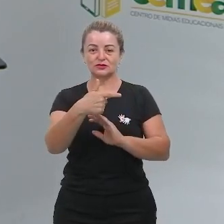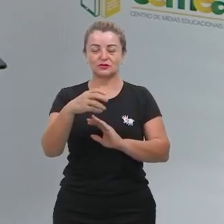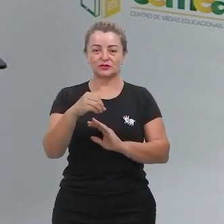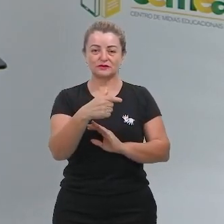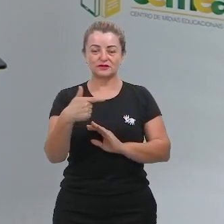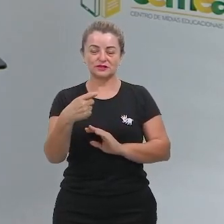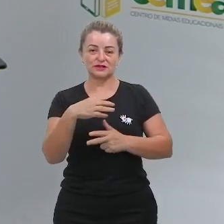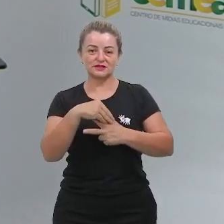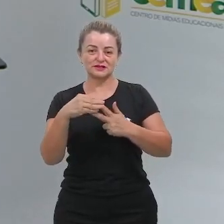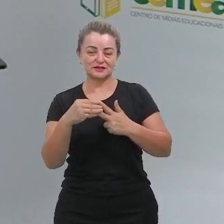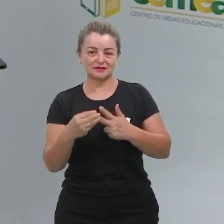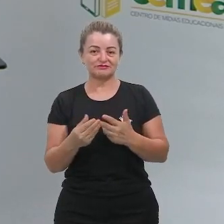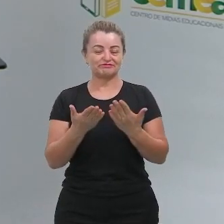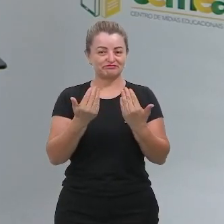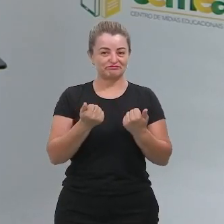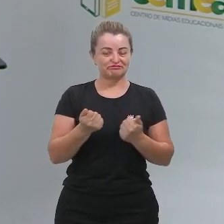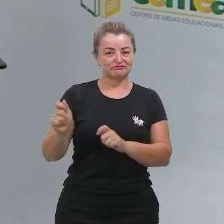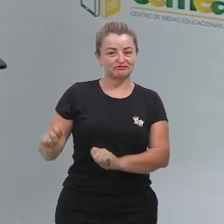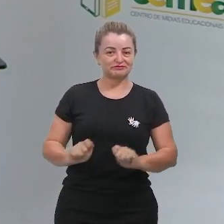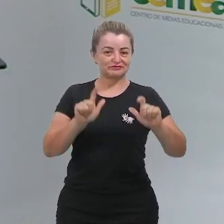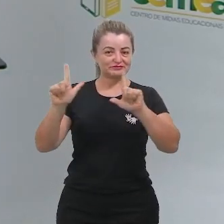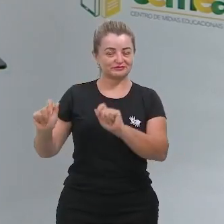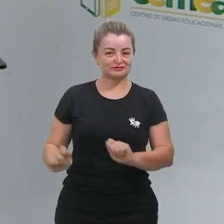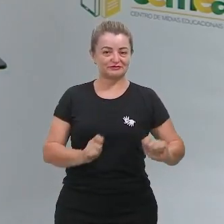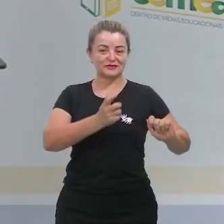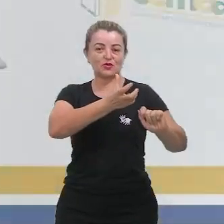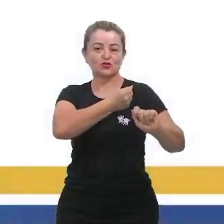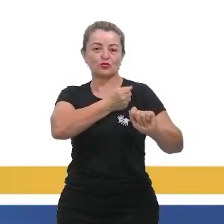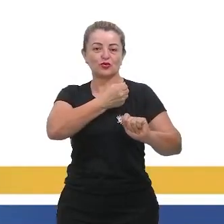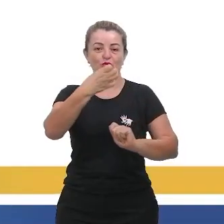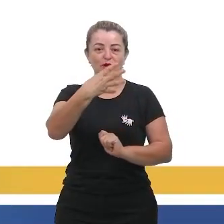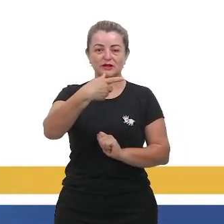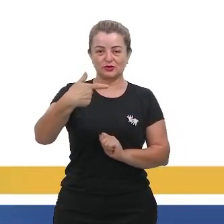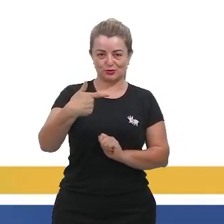Acompanha comigo na tela agora a questão de número 42.